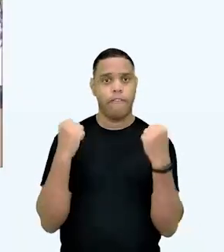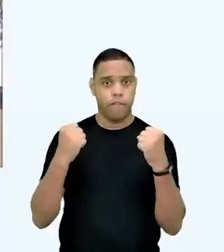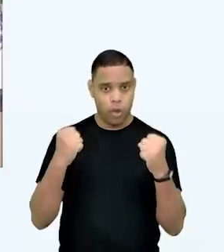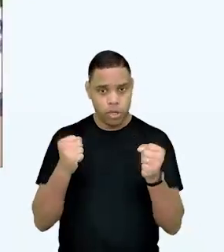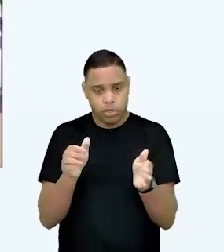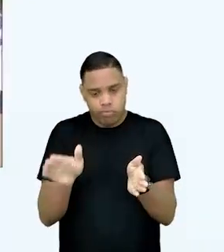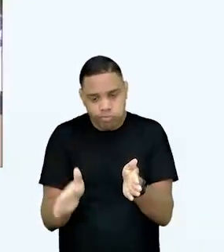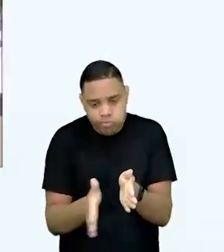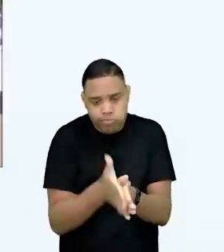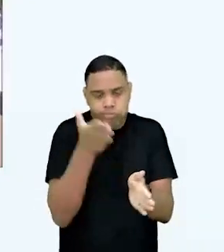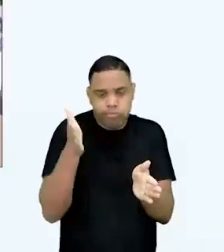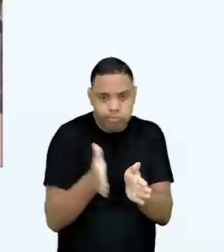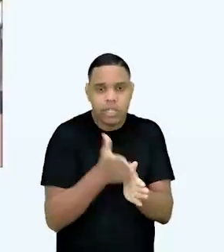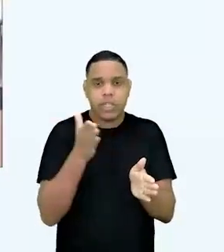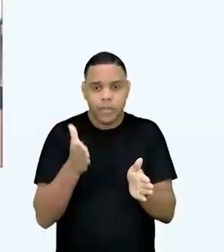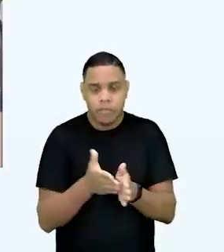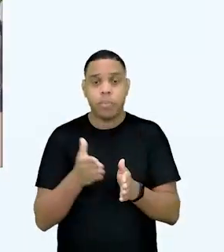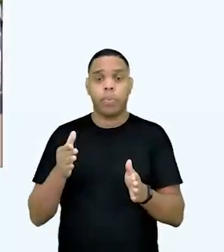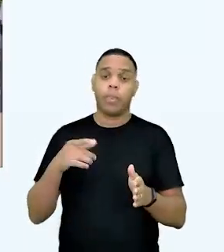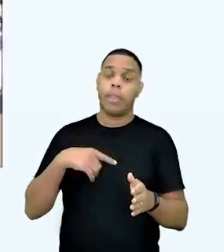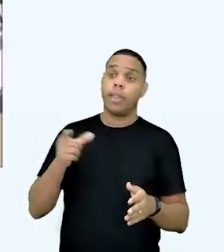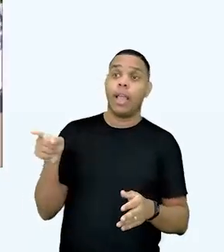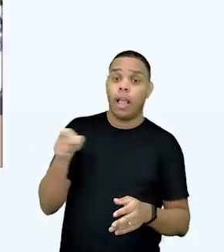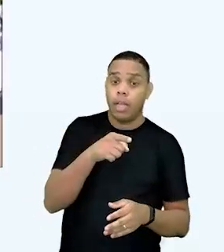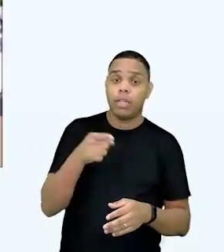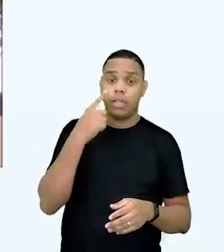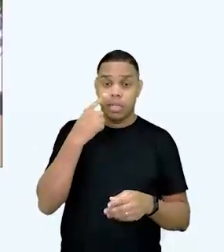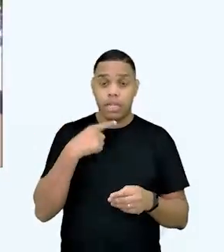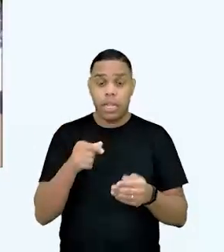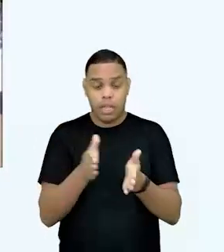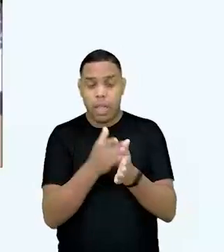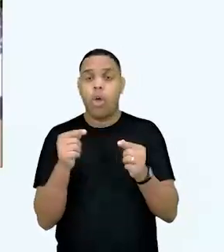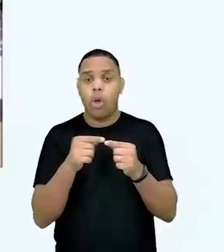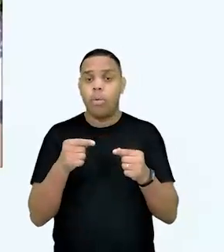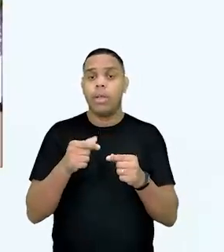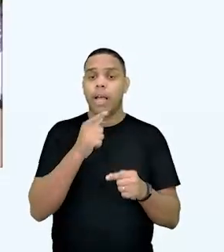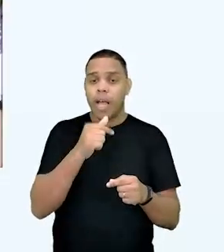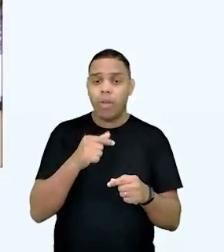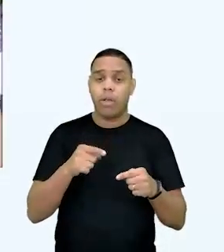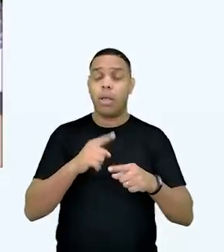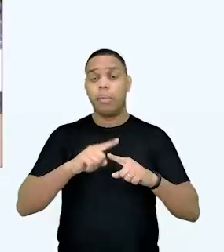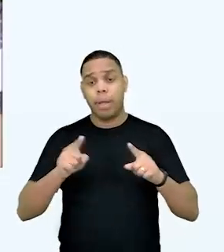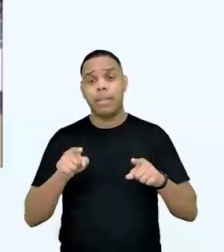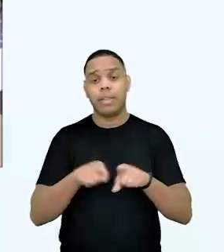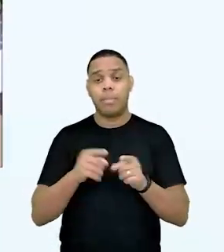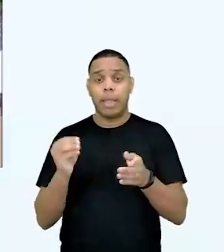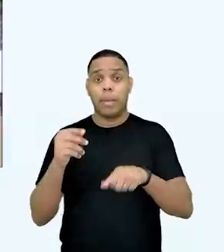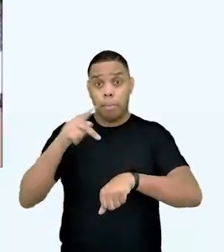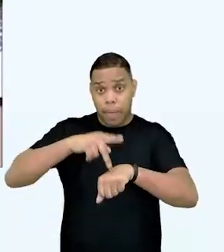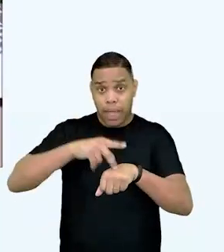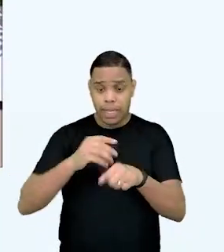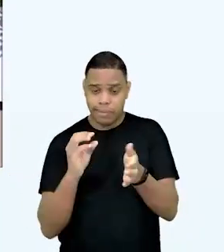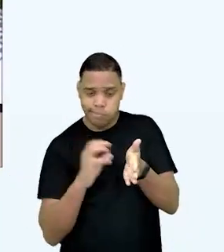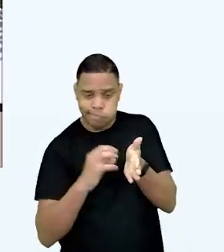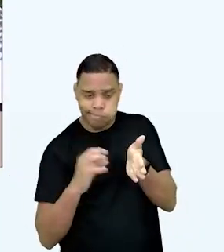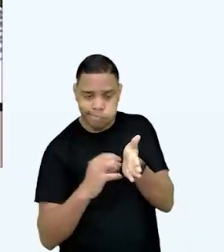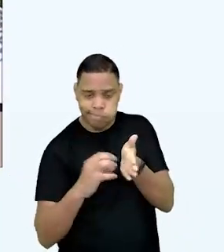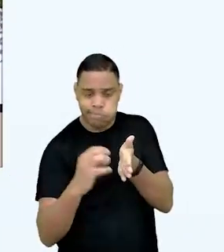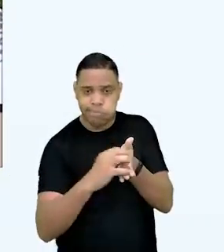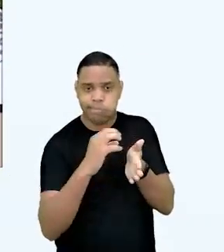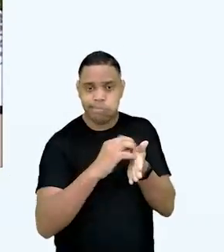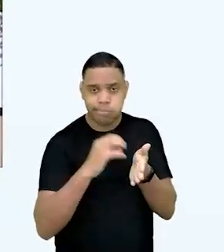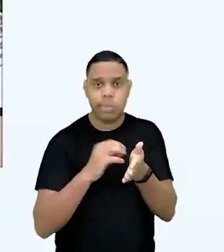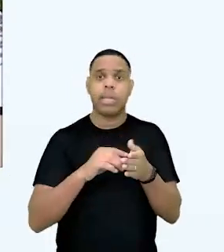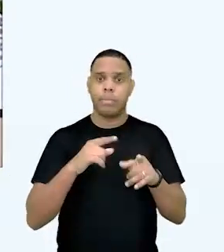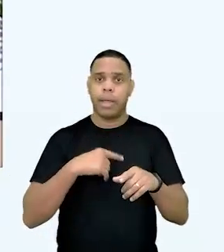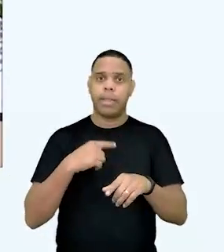também. Tem rebocos que estão mais preparados para receber água. Mas o reboco de terra também, ele protege o parede. Você vai